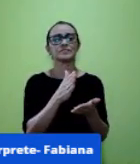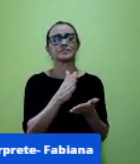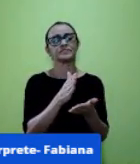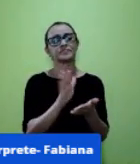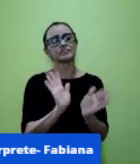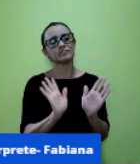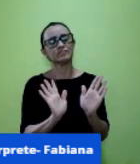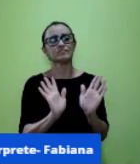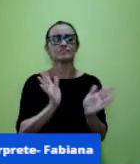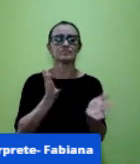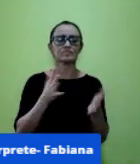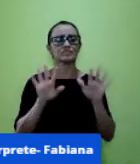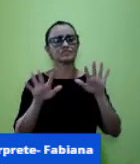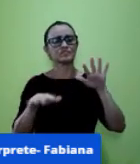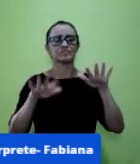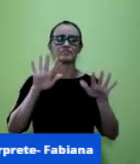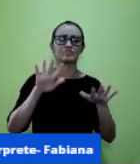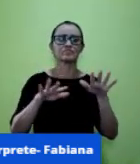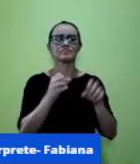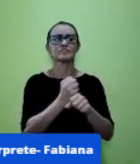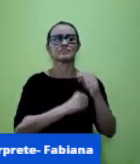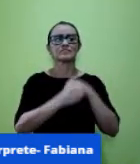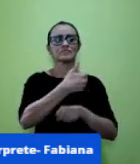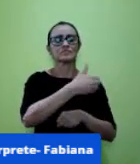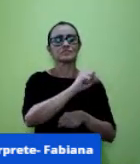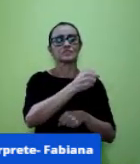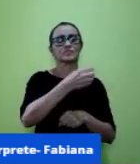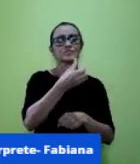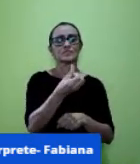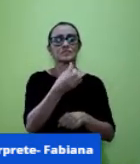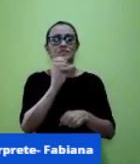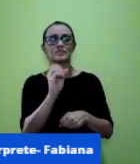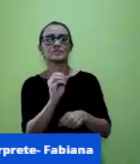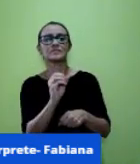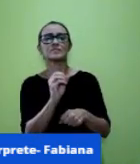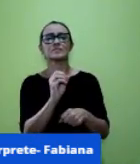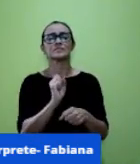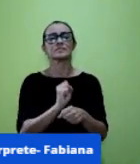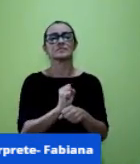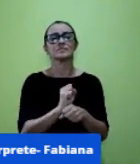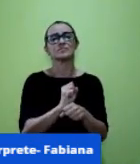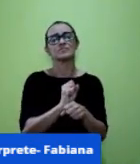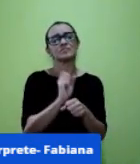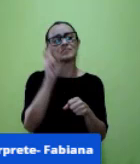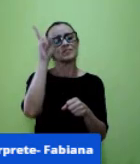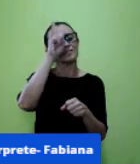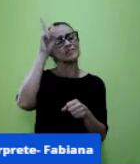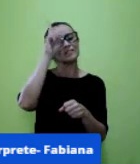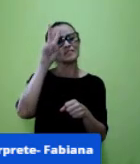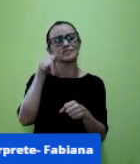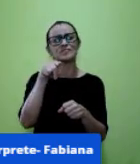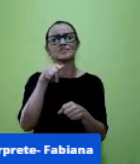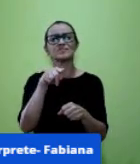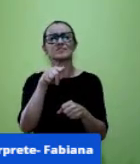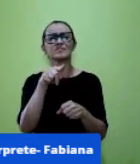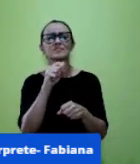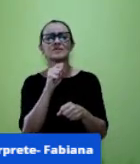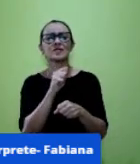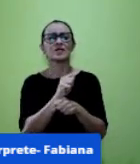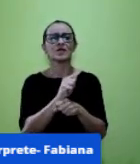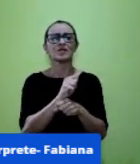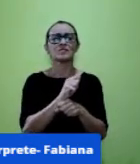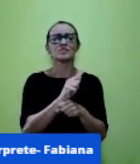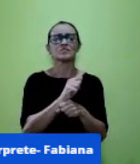fazer um breve história que a partir de 1860 lembra você ouviu falar no Grandel que o